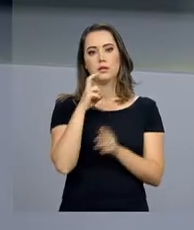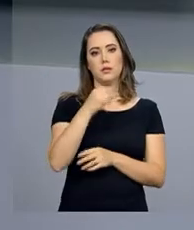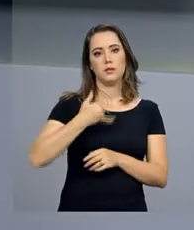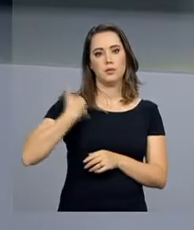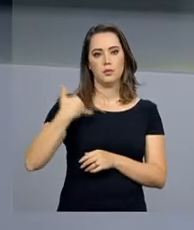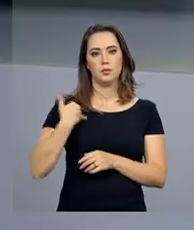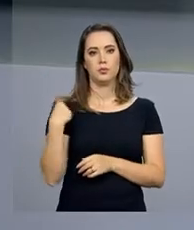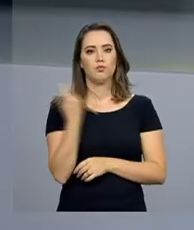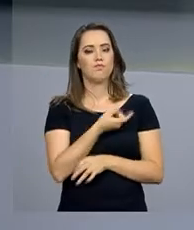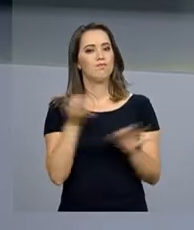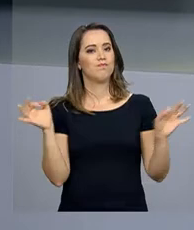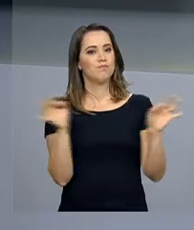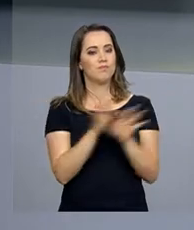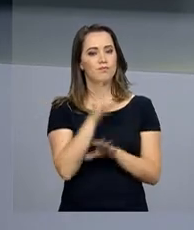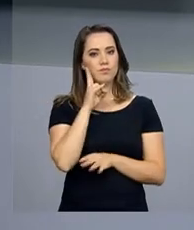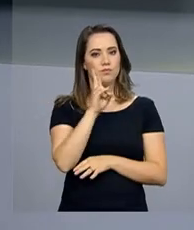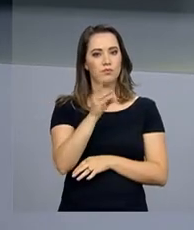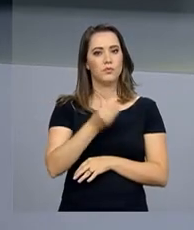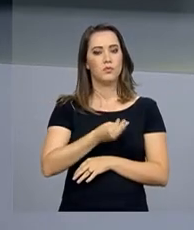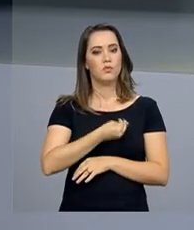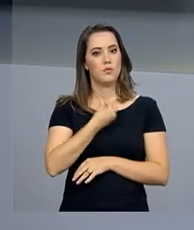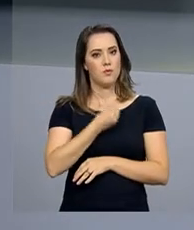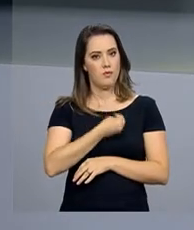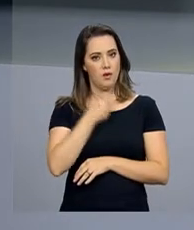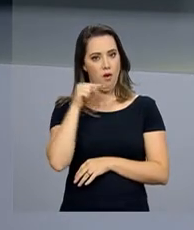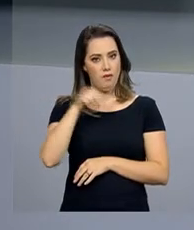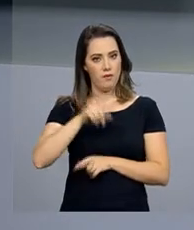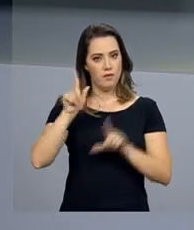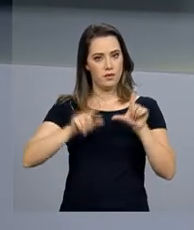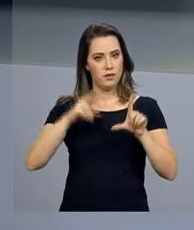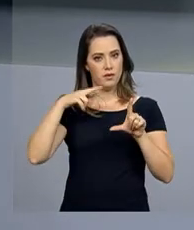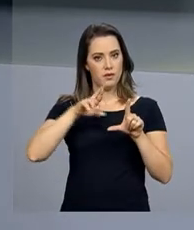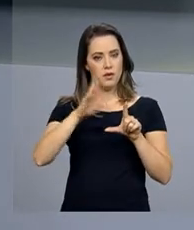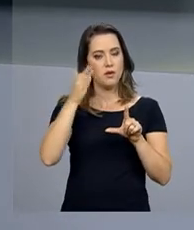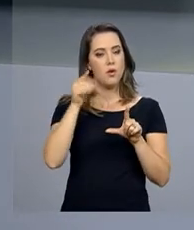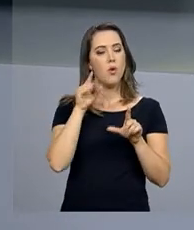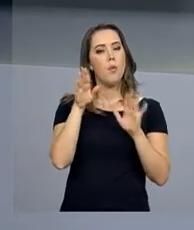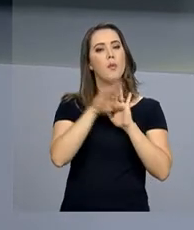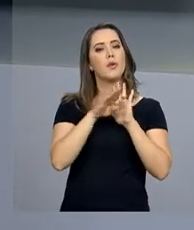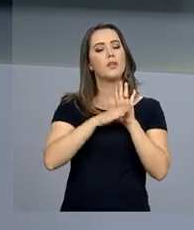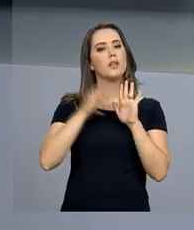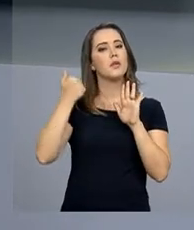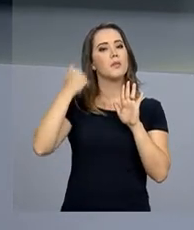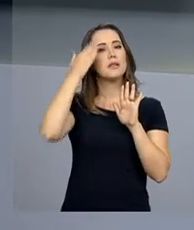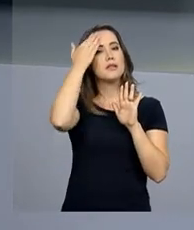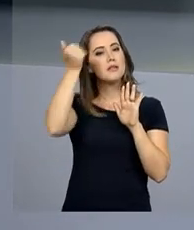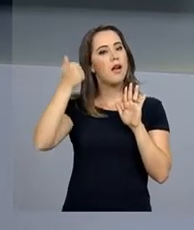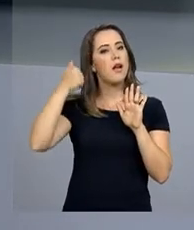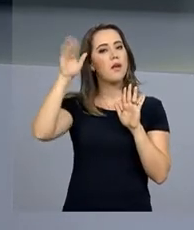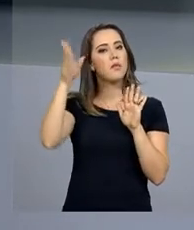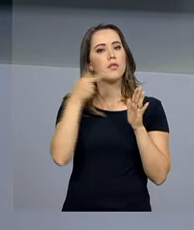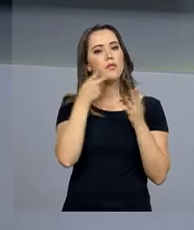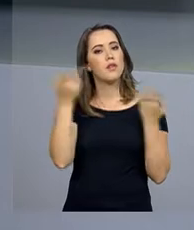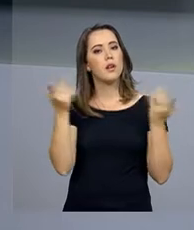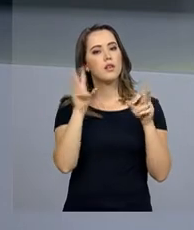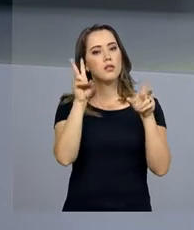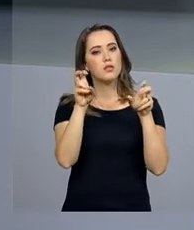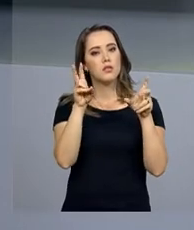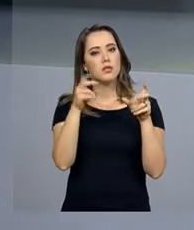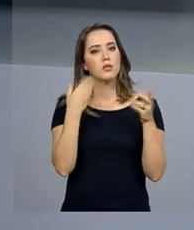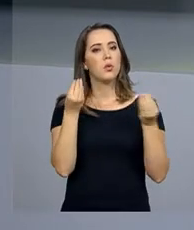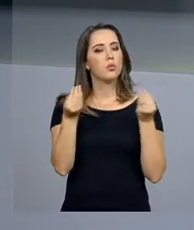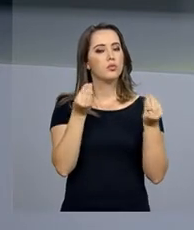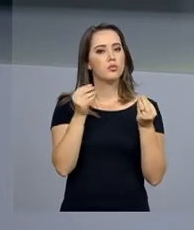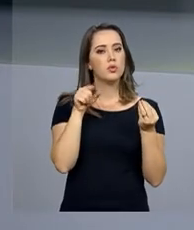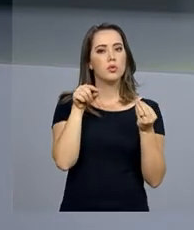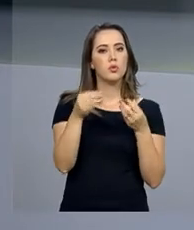Nós ficamos por aqui. Você acompanha daqui a pouco, aqui na NBR, o programa Saiba Mais, que hoje fala sobre o conceito, as